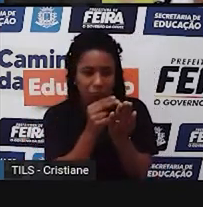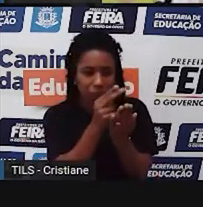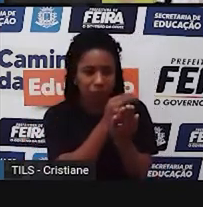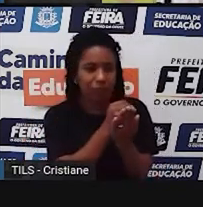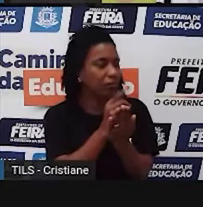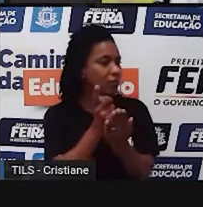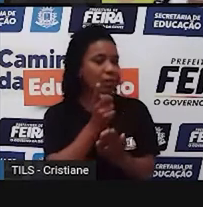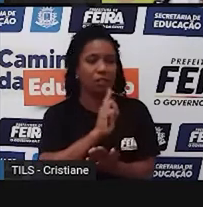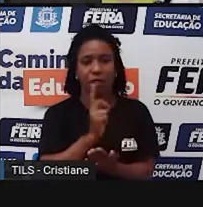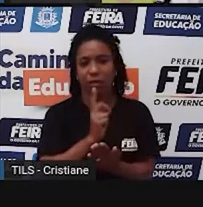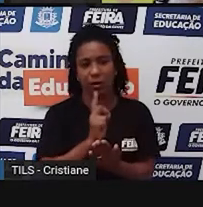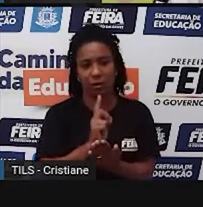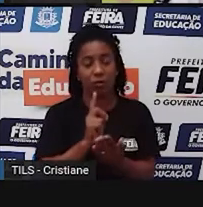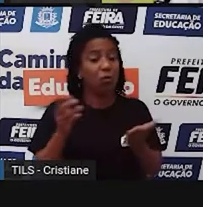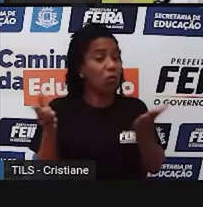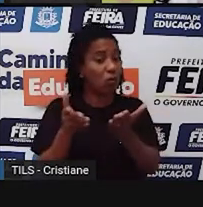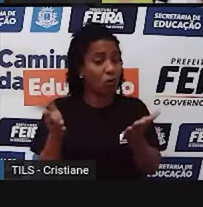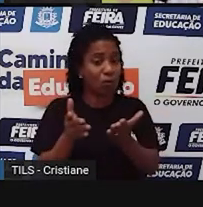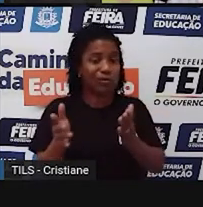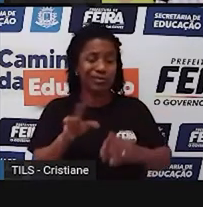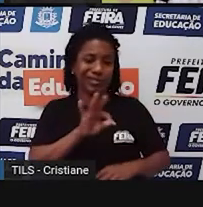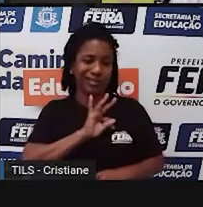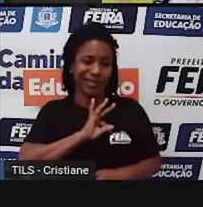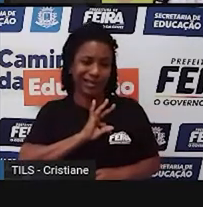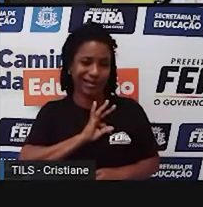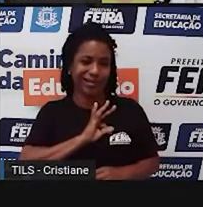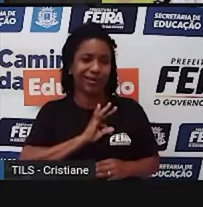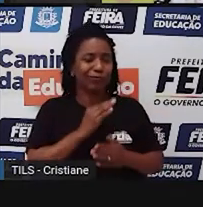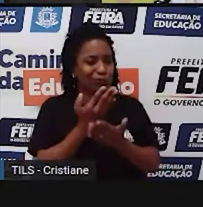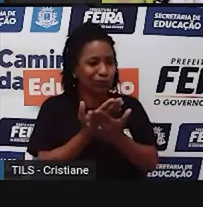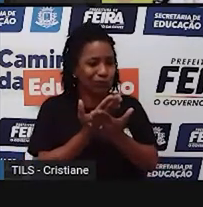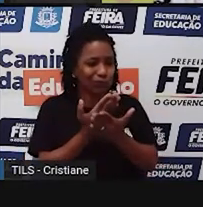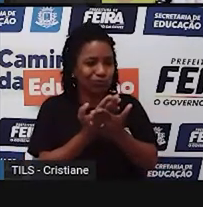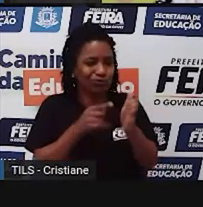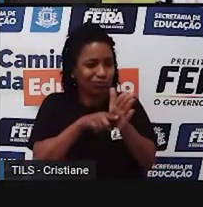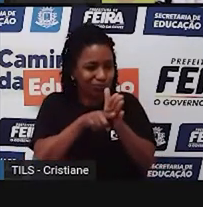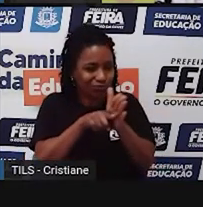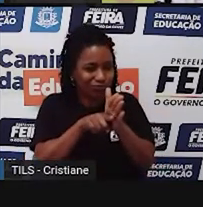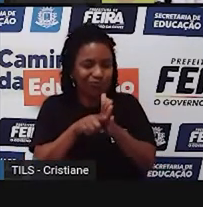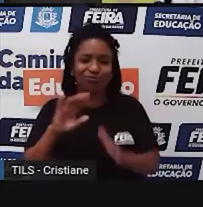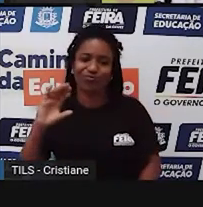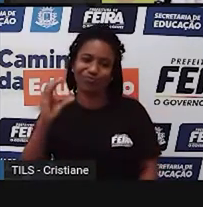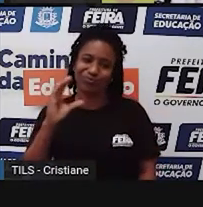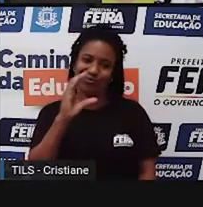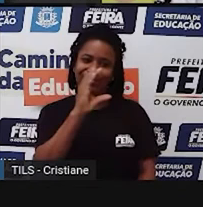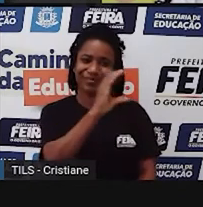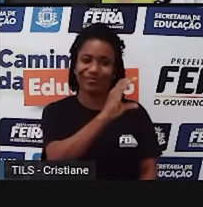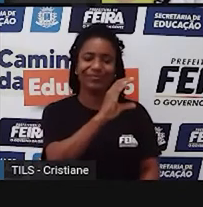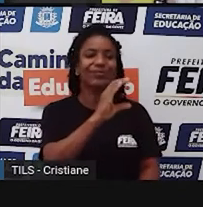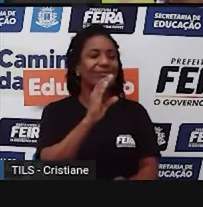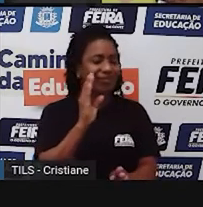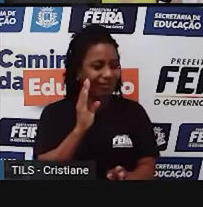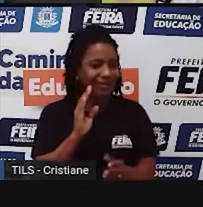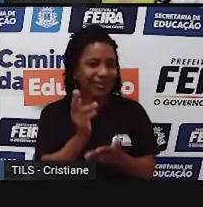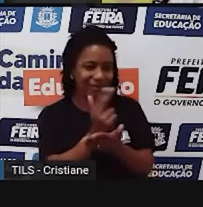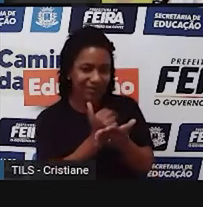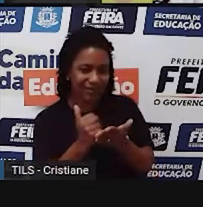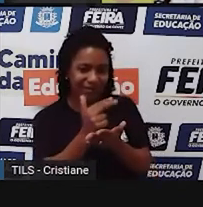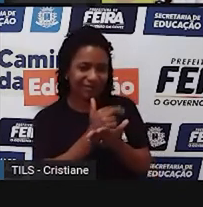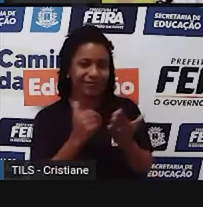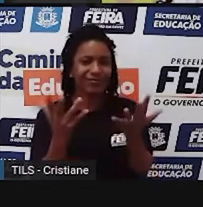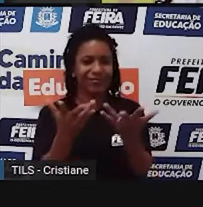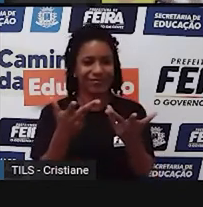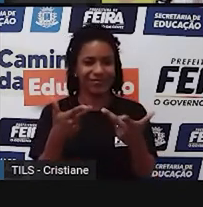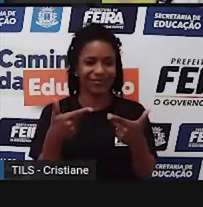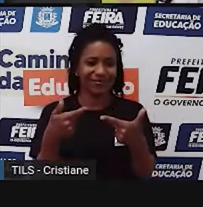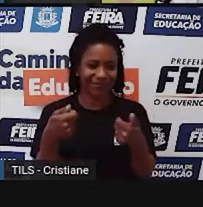imagens que dão uma característica, né, mais científica a isso. Só para a gente entender, o próprio território